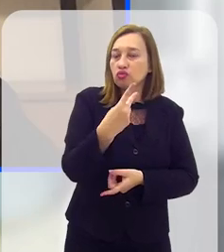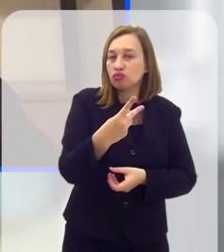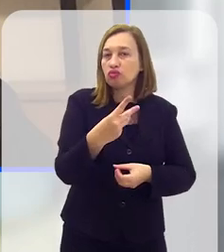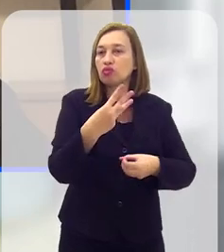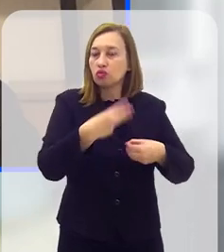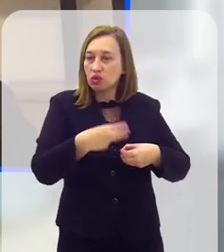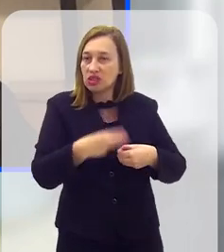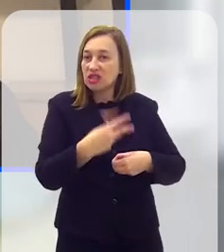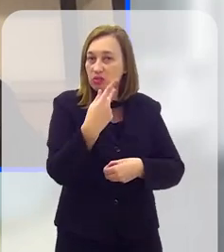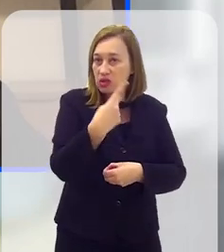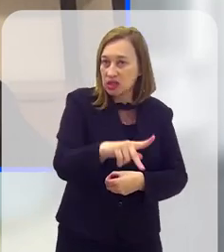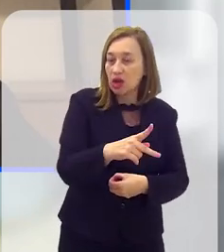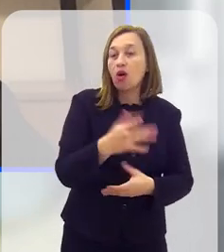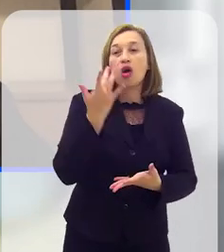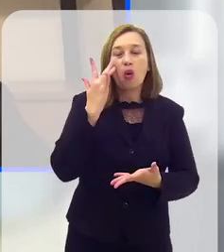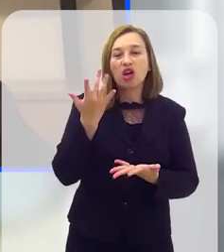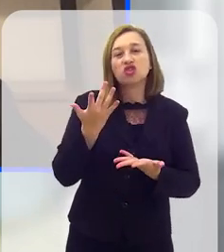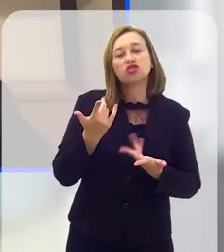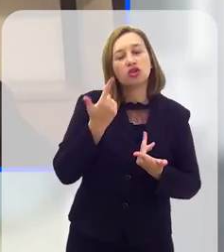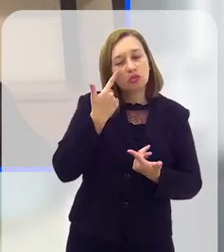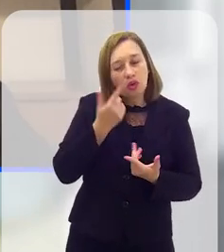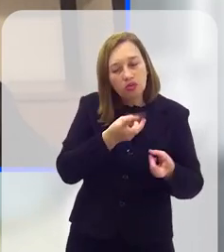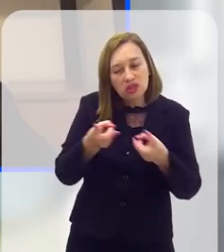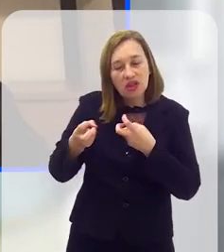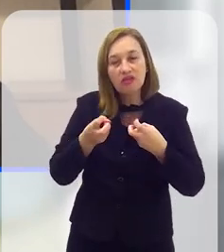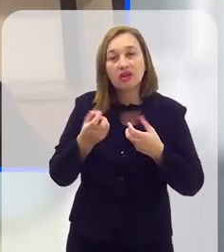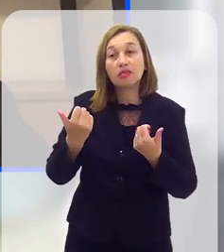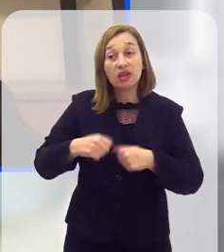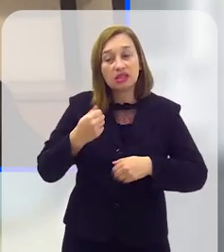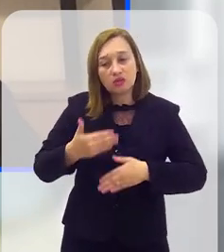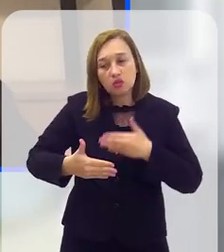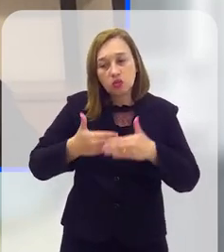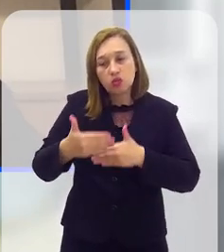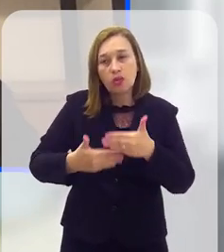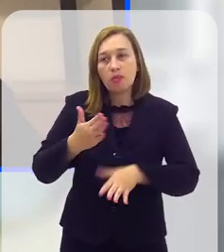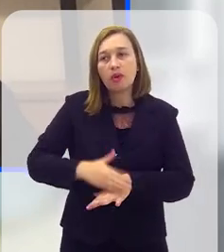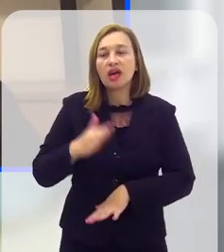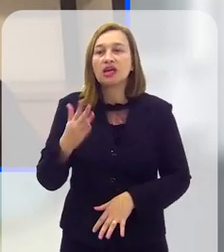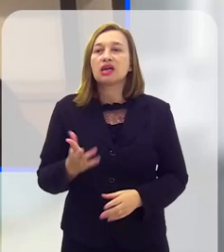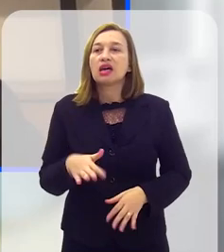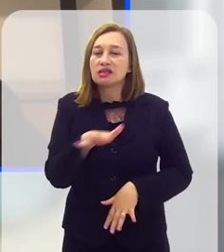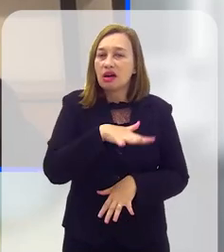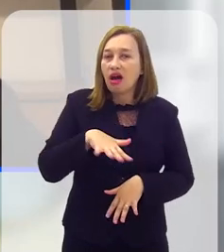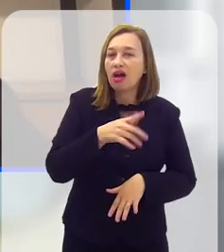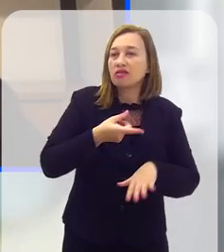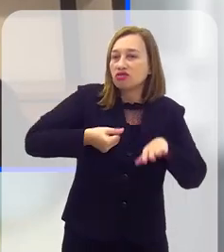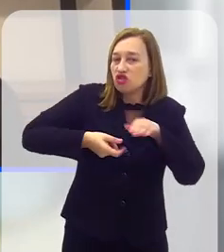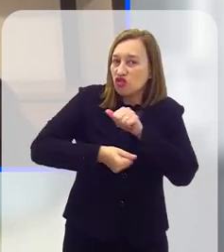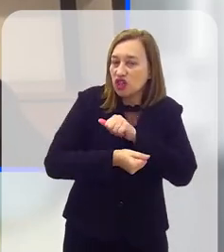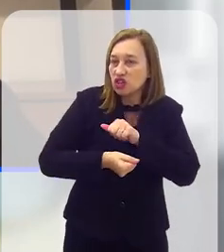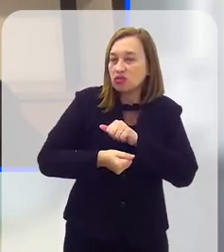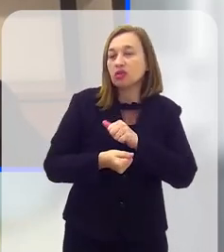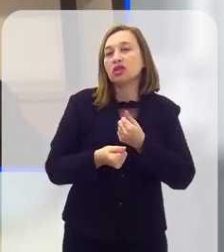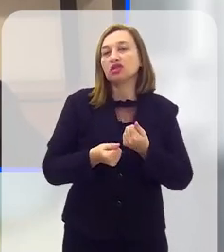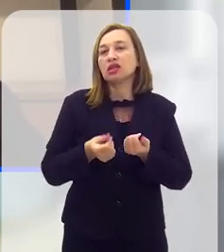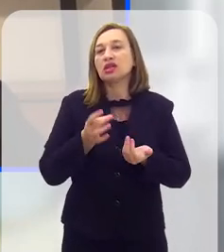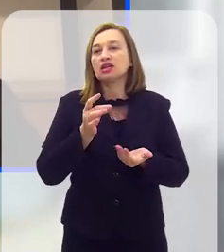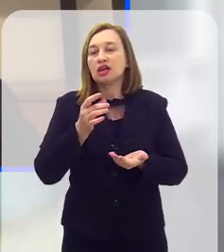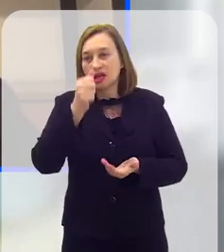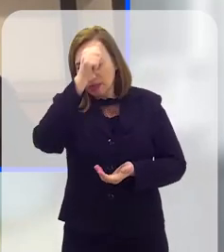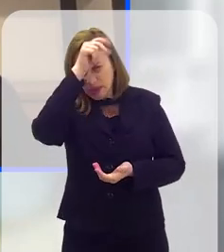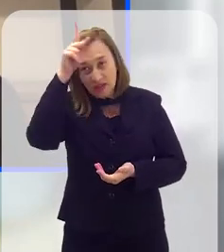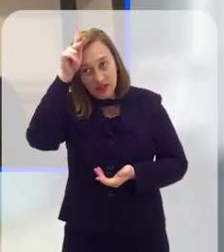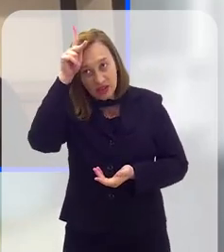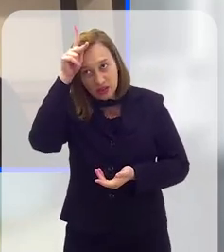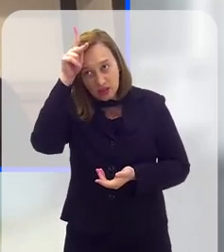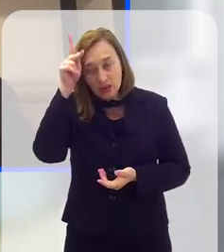seu município. Então, eu acho que estamos galgando, estamos melhorando, mas ainda precisamos andar muito, tanto essa parte de investimentos